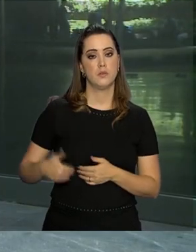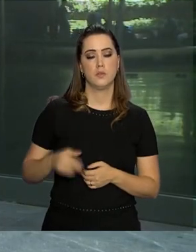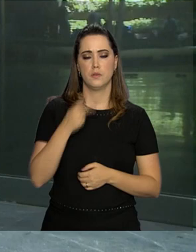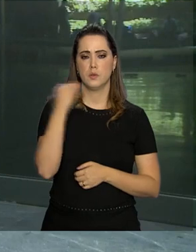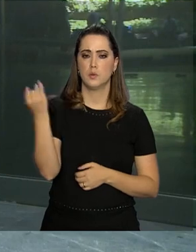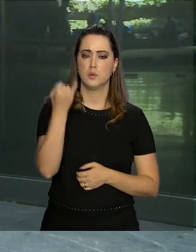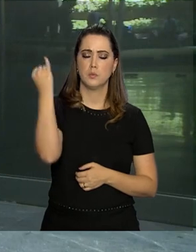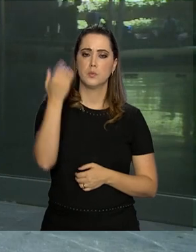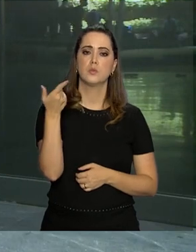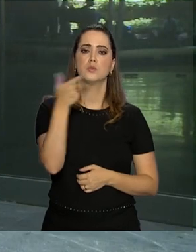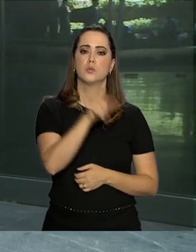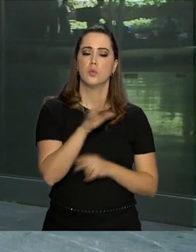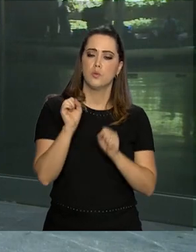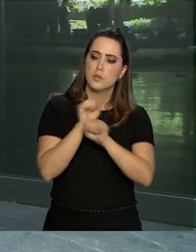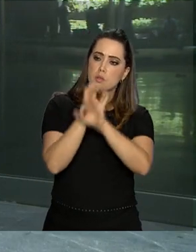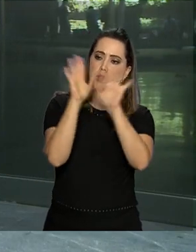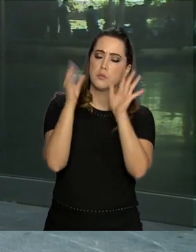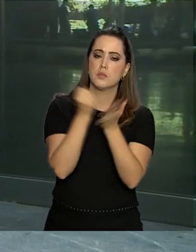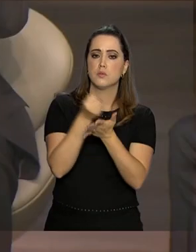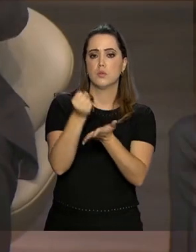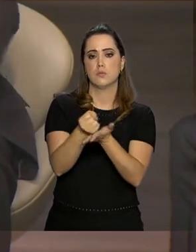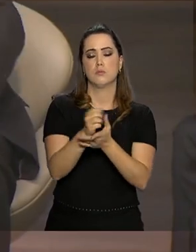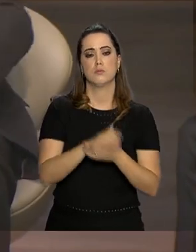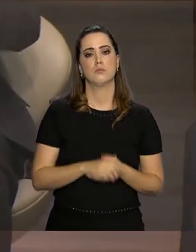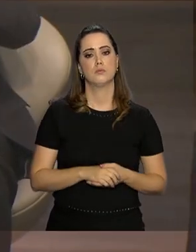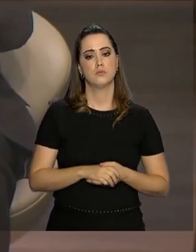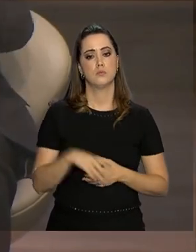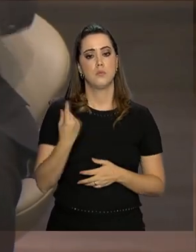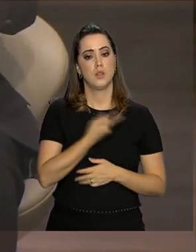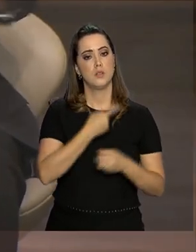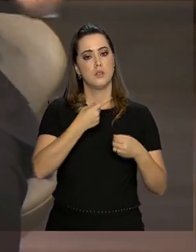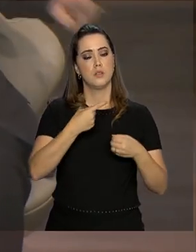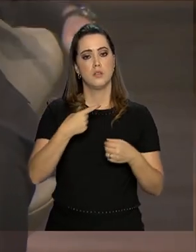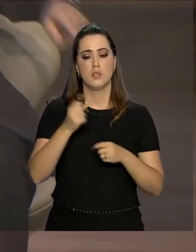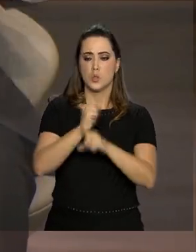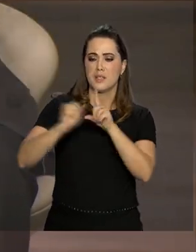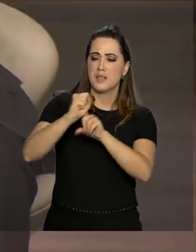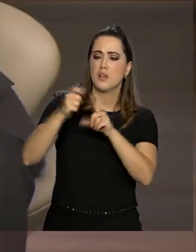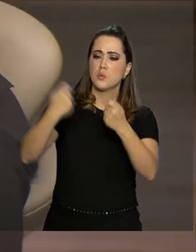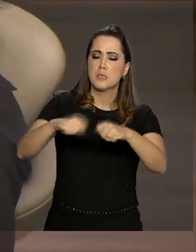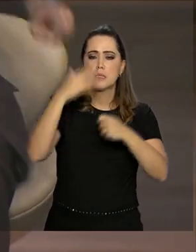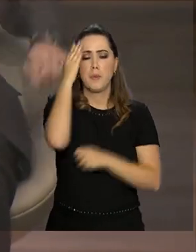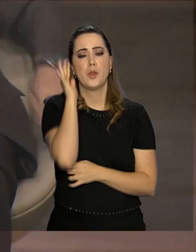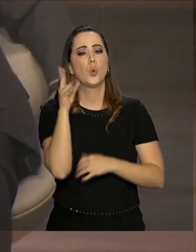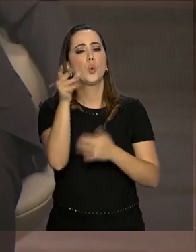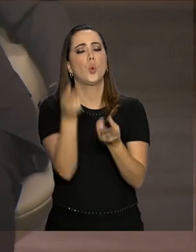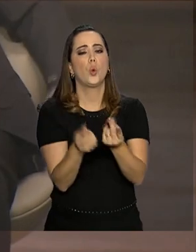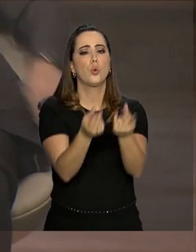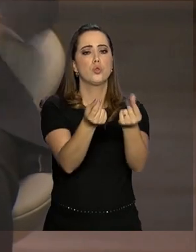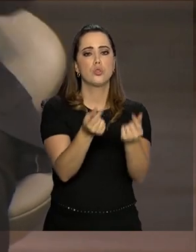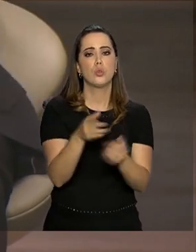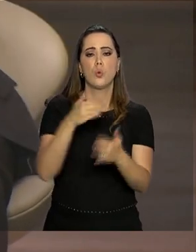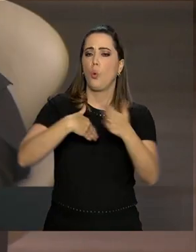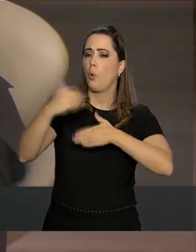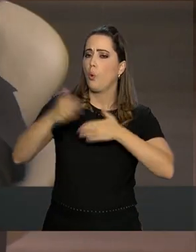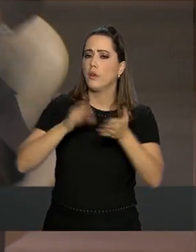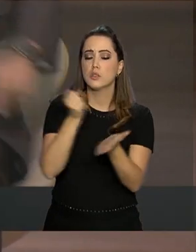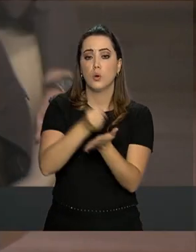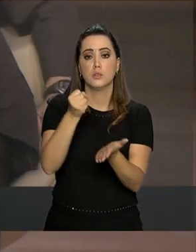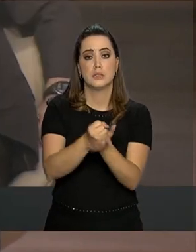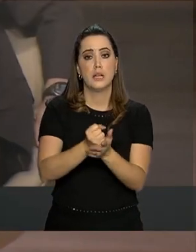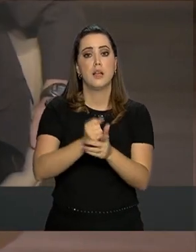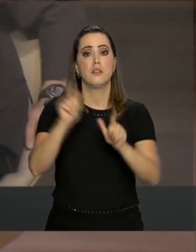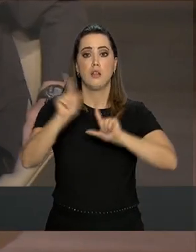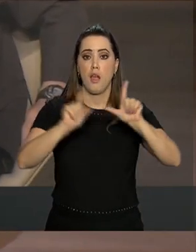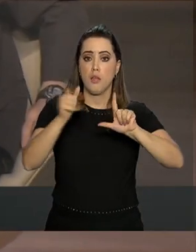importância de se ter transparência nos contratos. A sociedade tem que saber todos os valores de qualquer tipo de contrato. A imprensa tem que